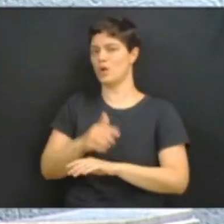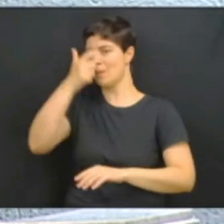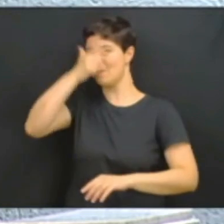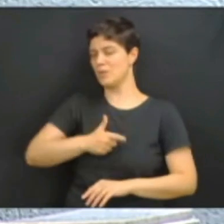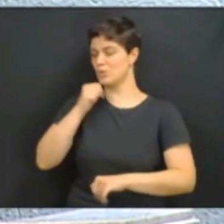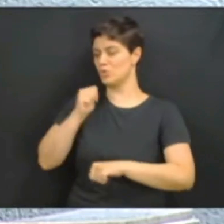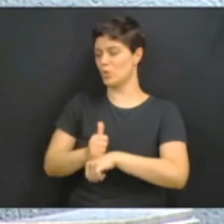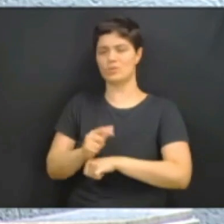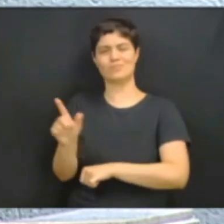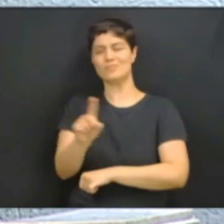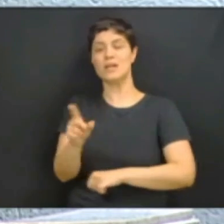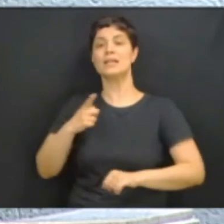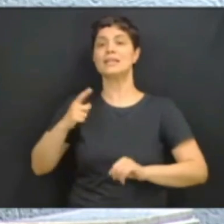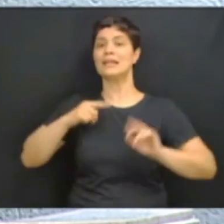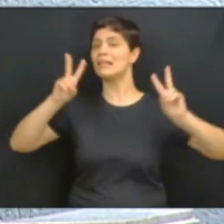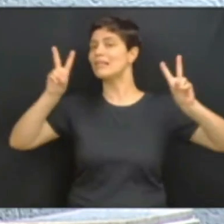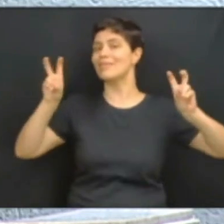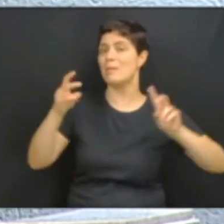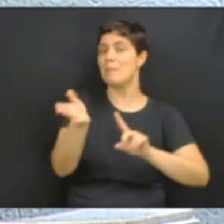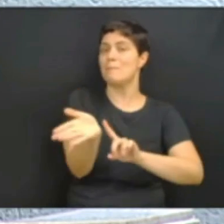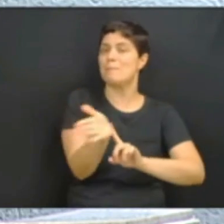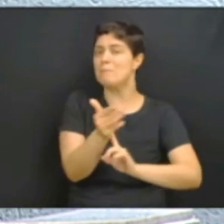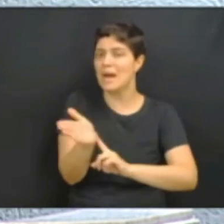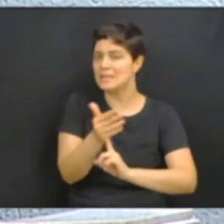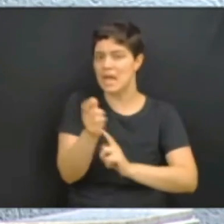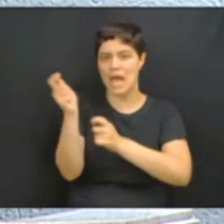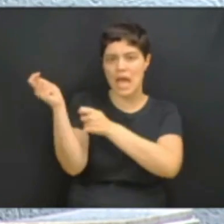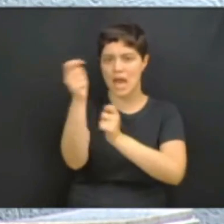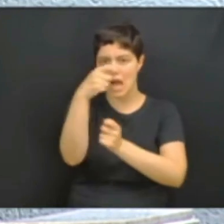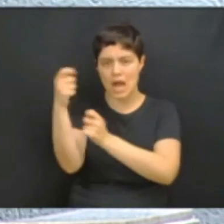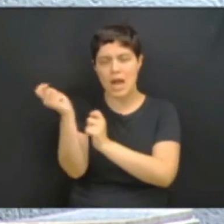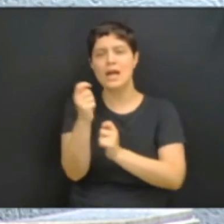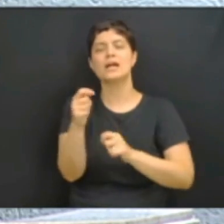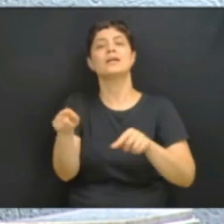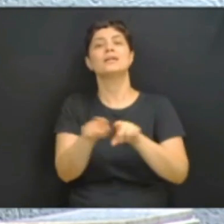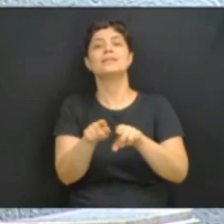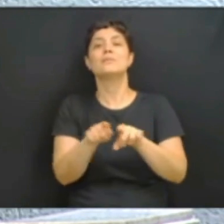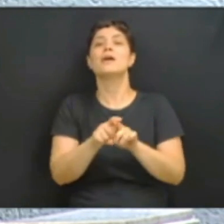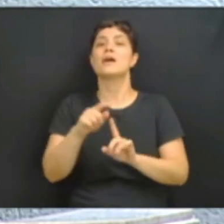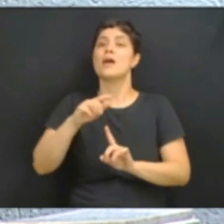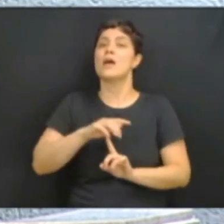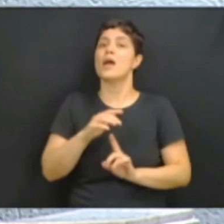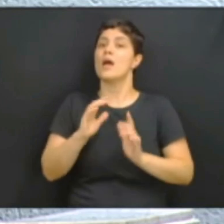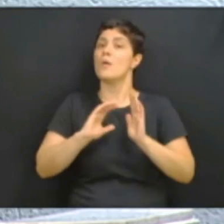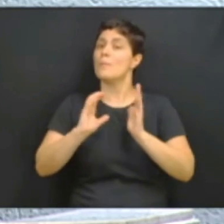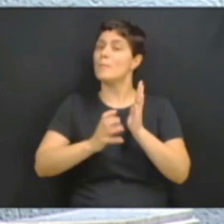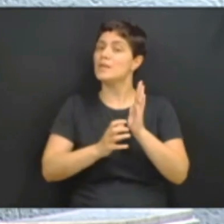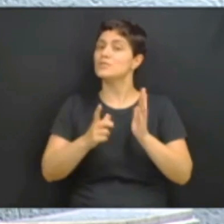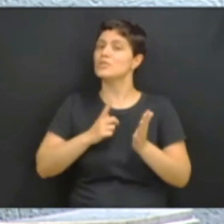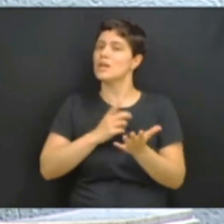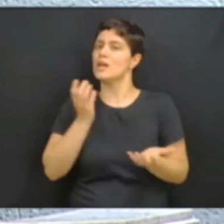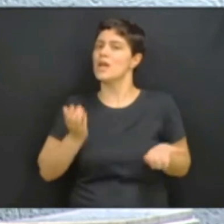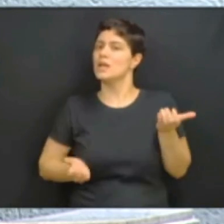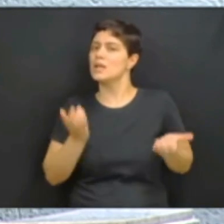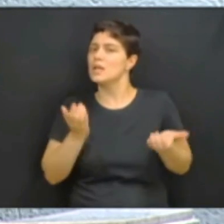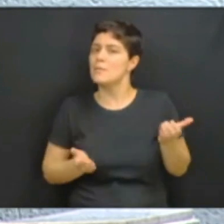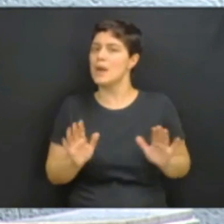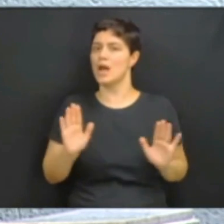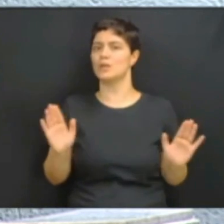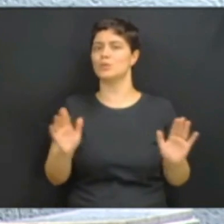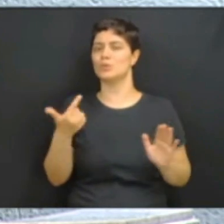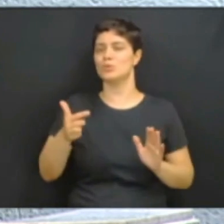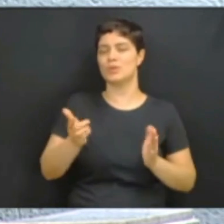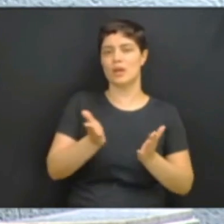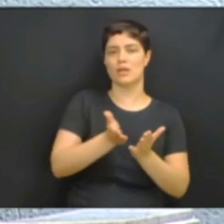e de um partido que não está caindo aos extremos. É um partido pautado pelo interesse